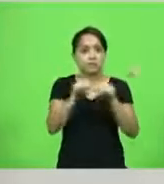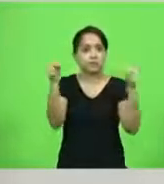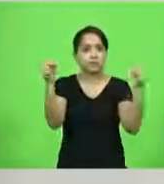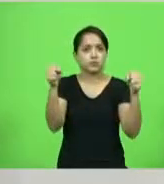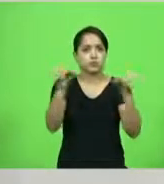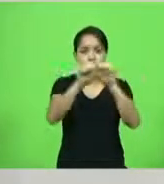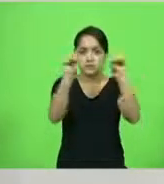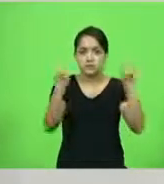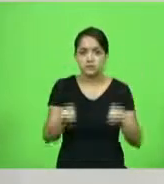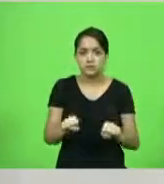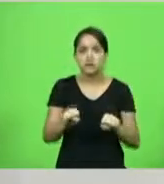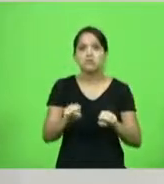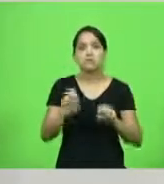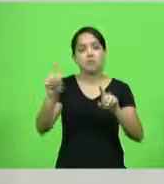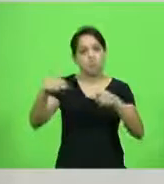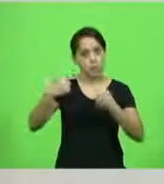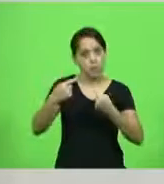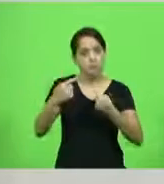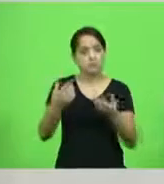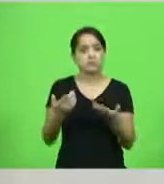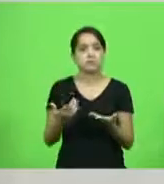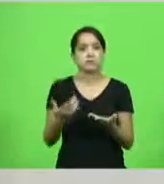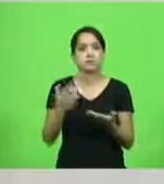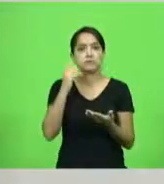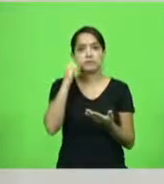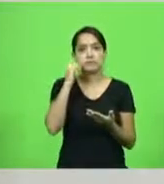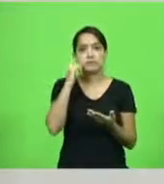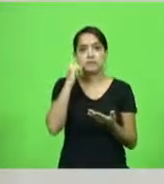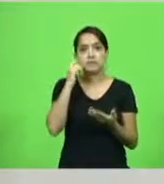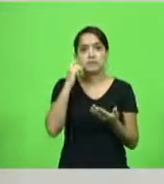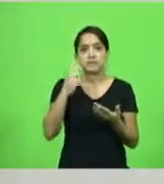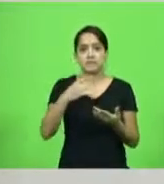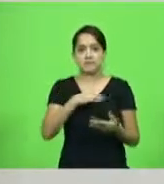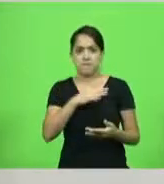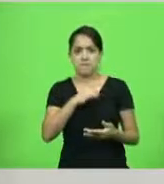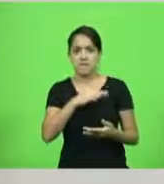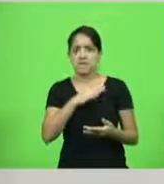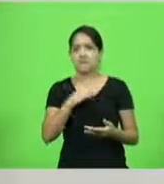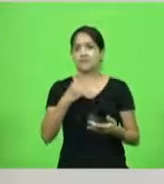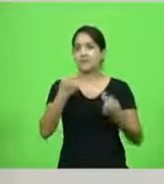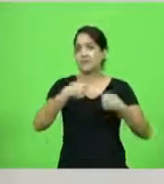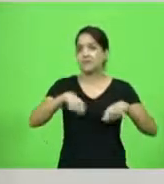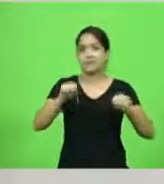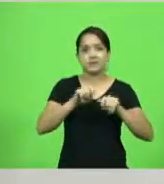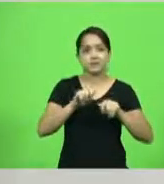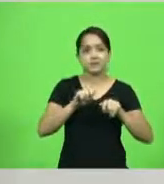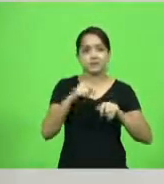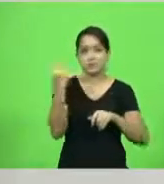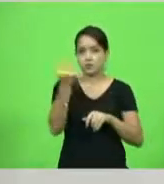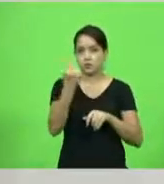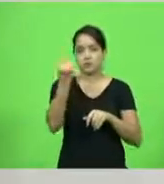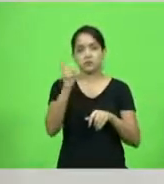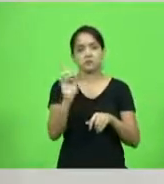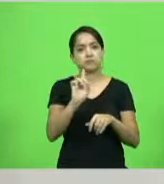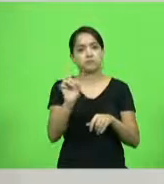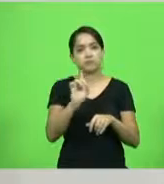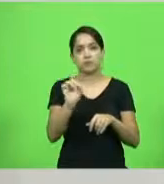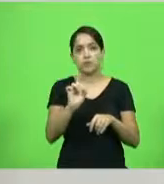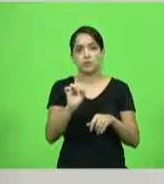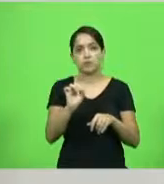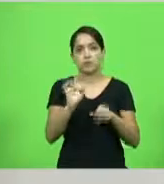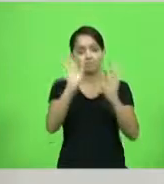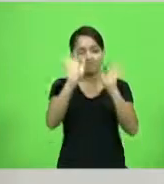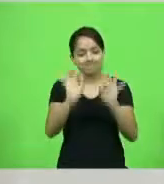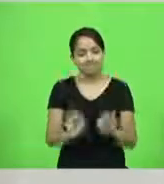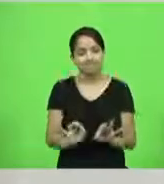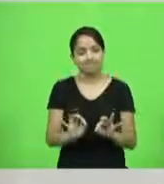que você é atacado por isso. Só que a gente não precisa ter medo, porque eu tenho certeza que eu não estou sozinho aqui. Absoluta certeza.